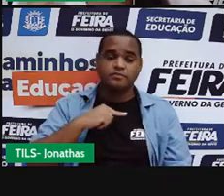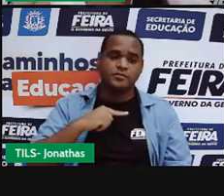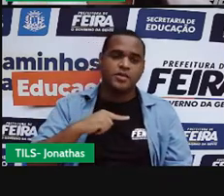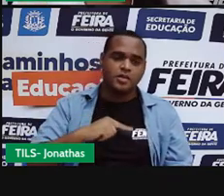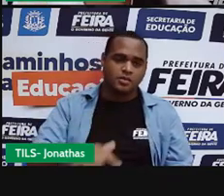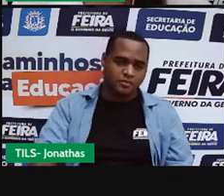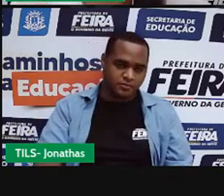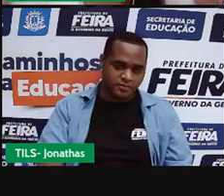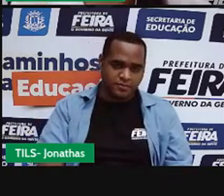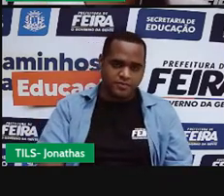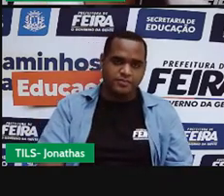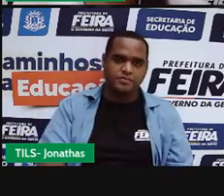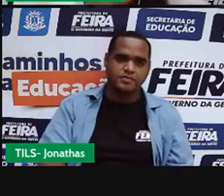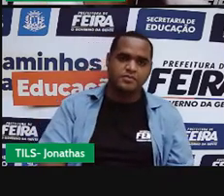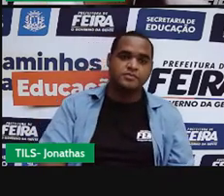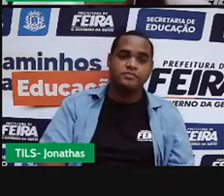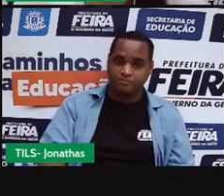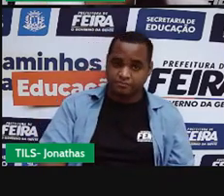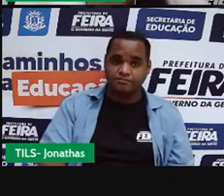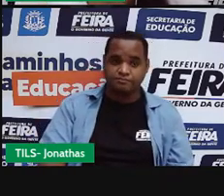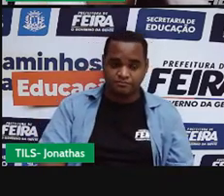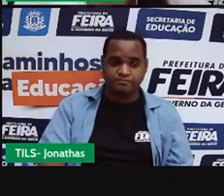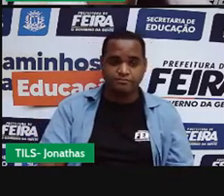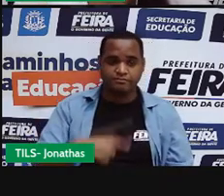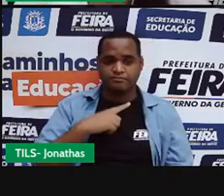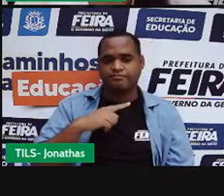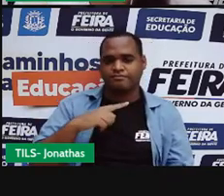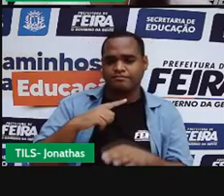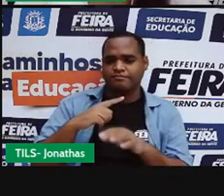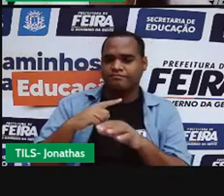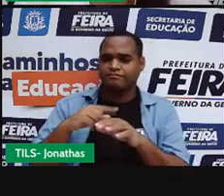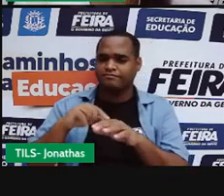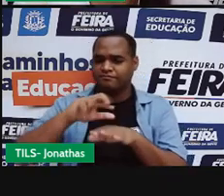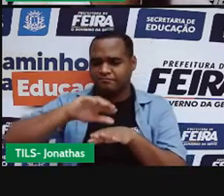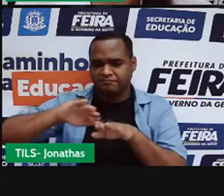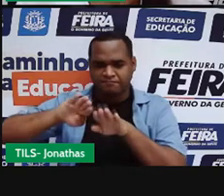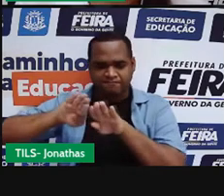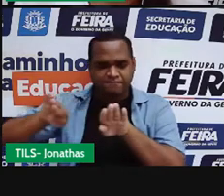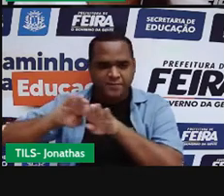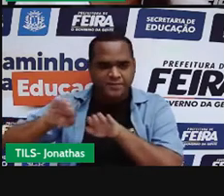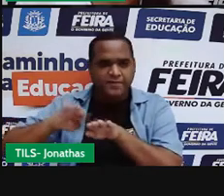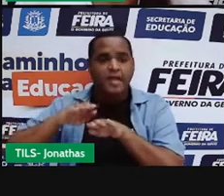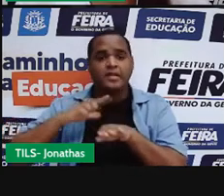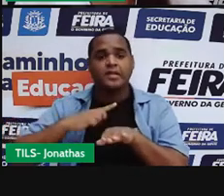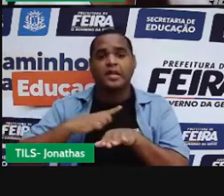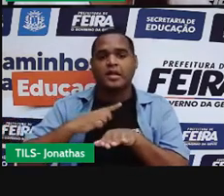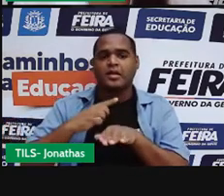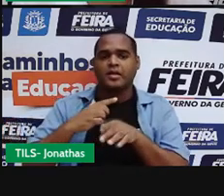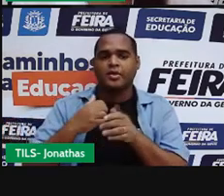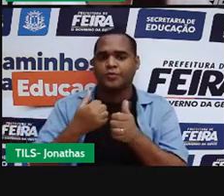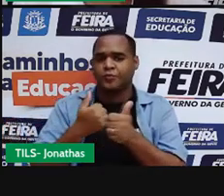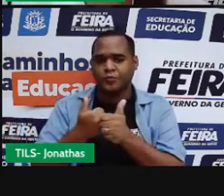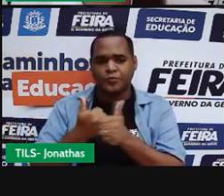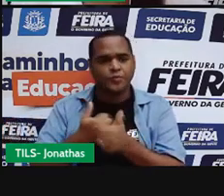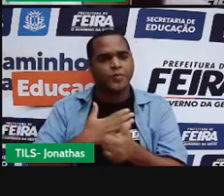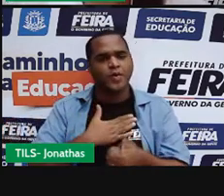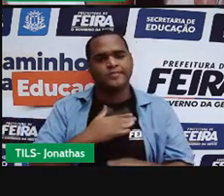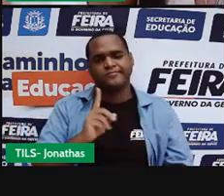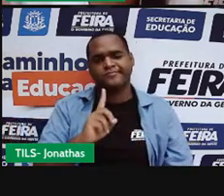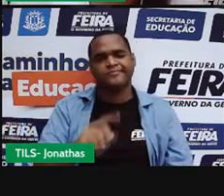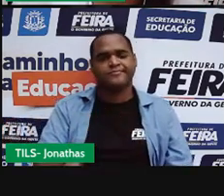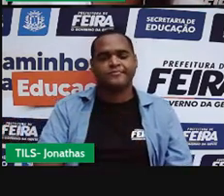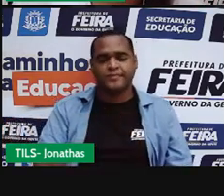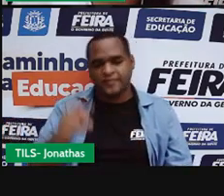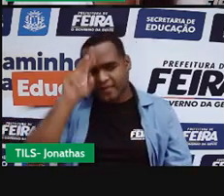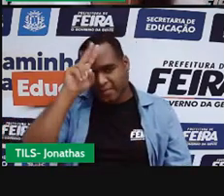E a gente bota lá e realmente afasta esses organismos. A traça não chega perto da roupa. Mas